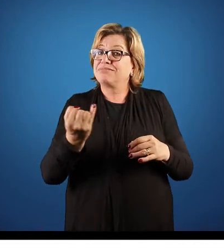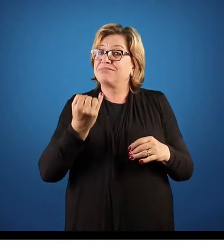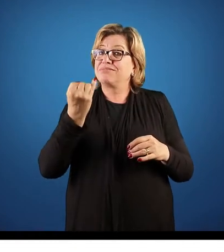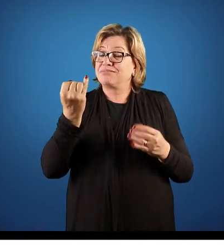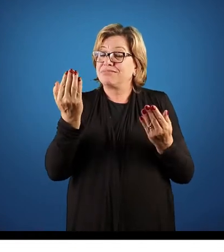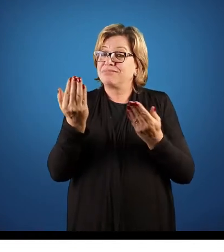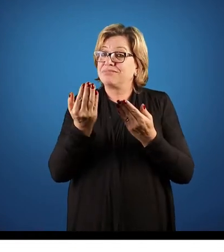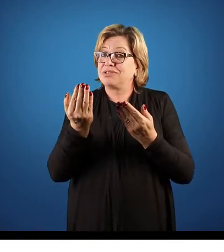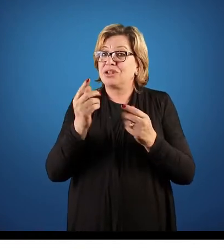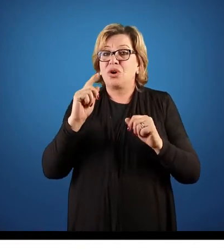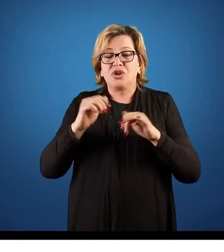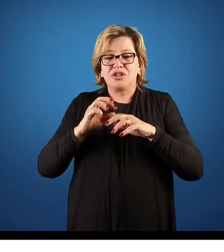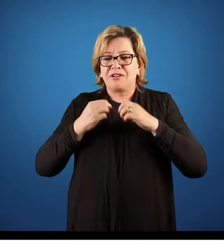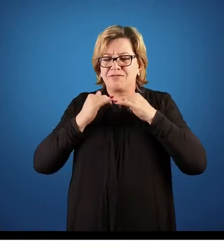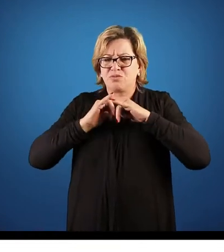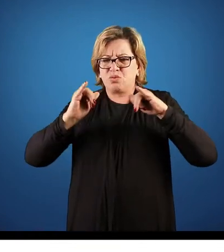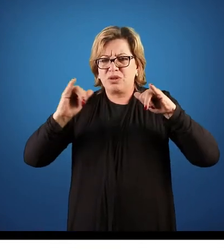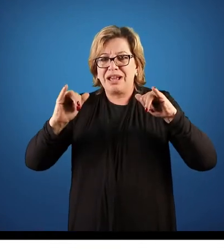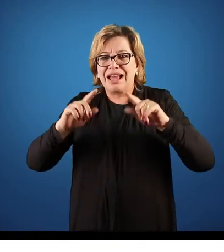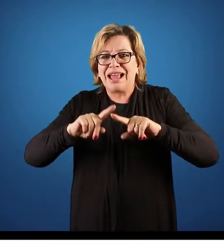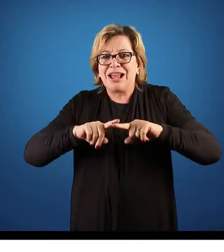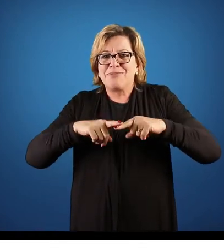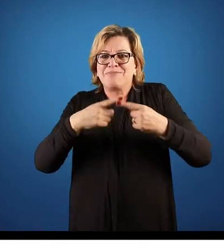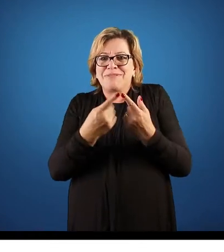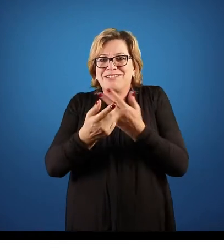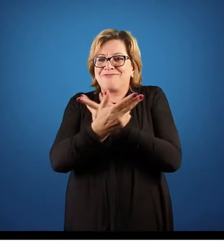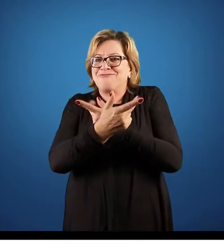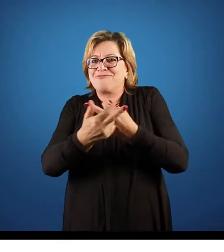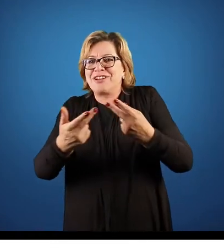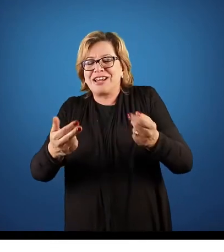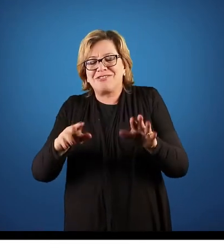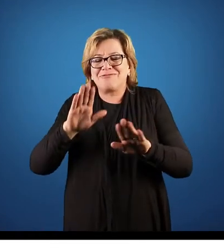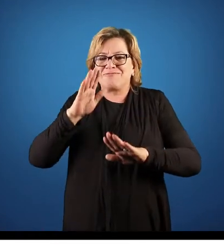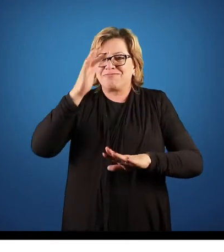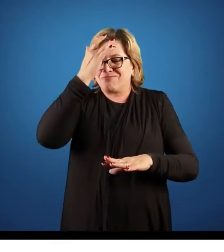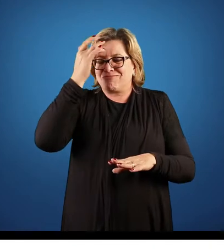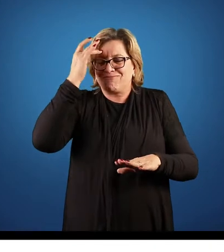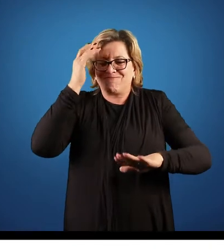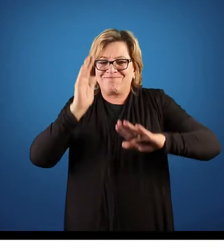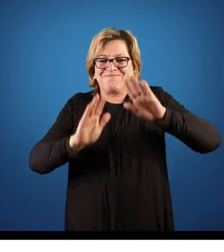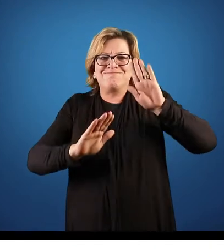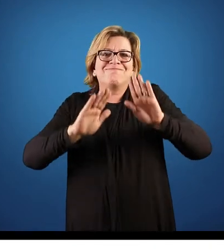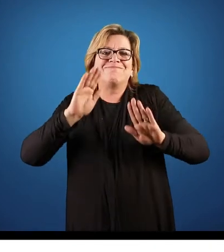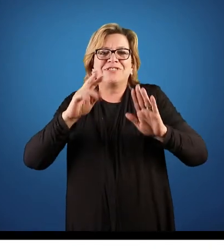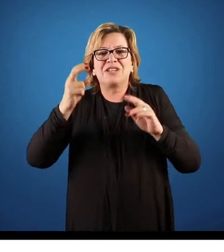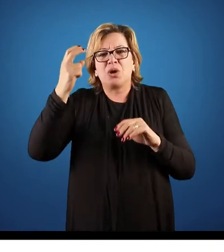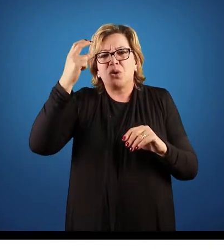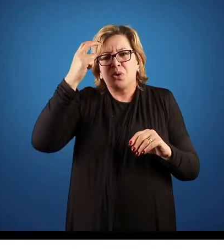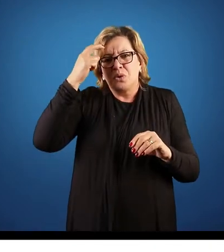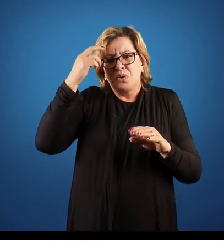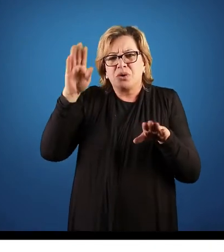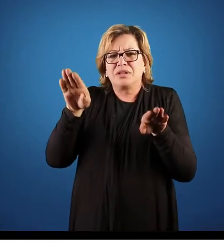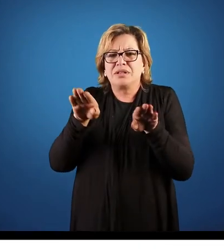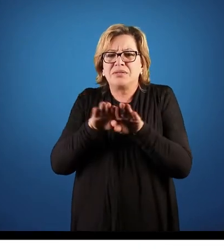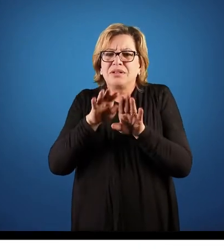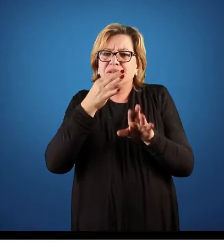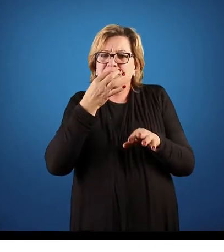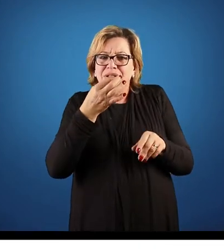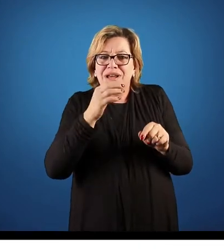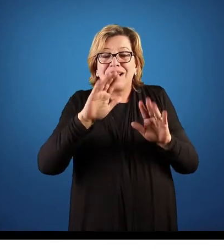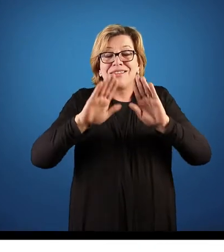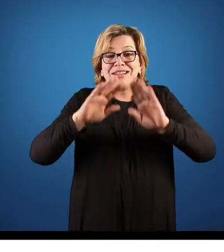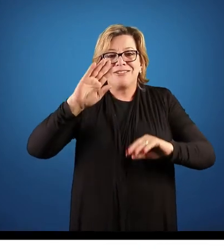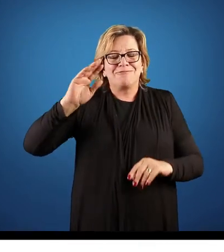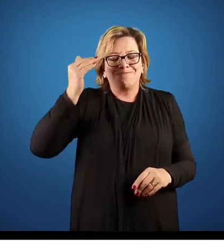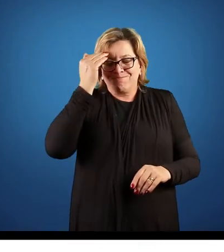Falamos uma mesma mensagem, mas vários públicos, dependendo da cultura, dependendo da sua estrutura mental, eles entendem de outra